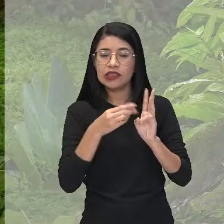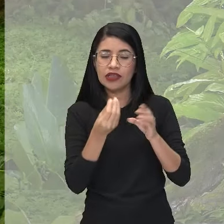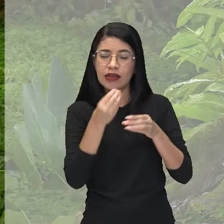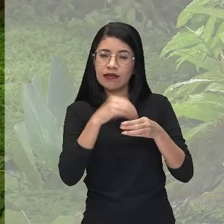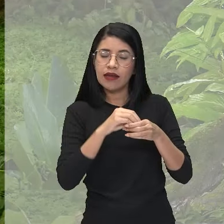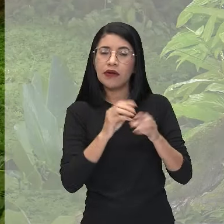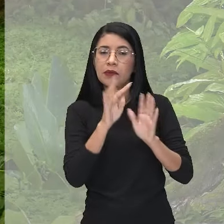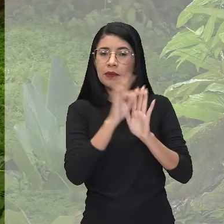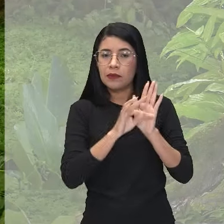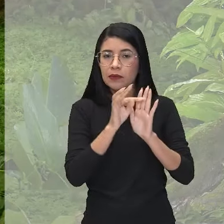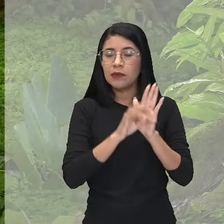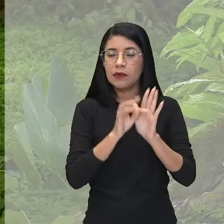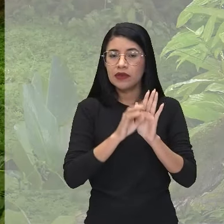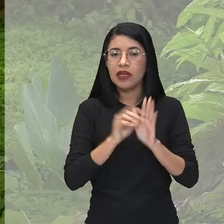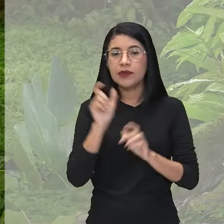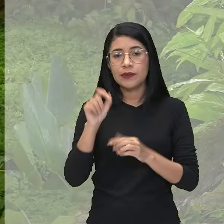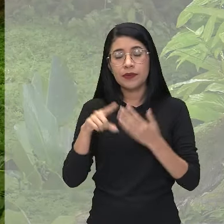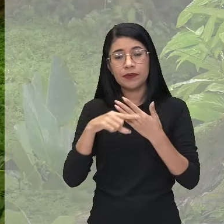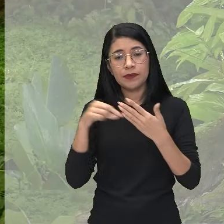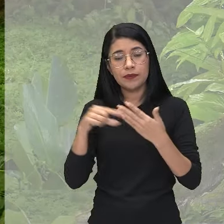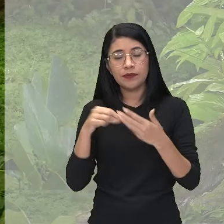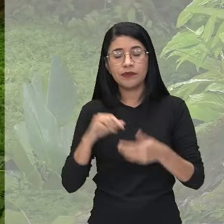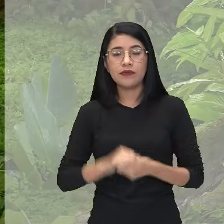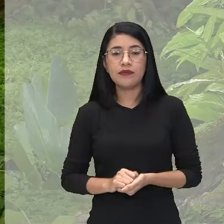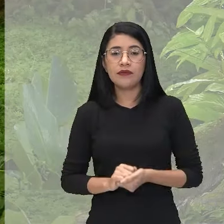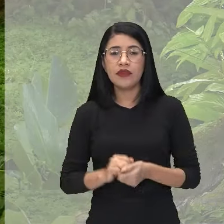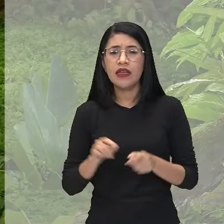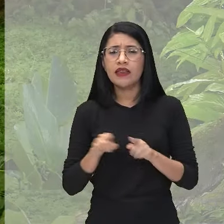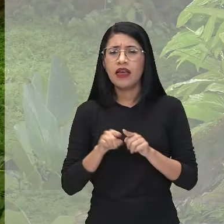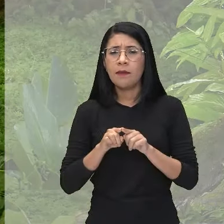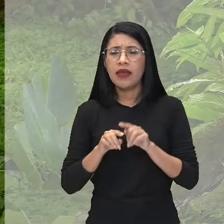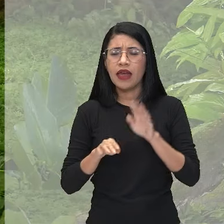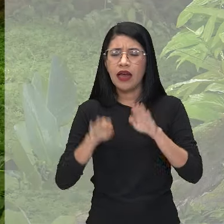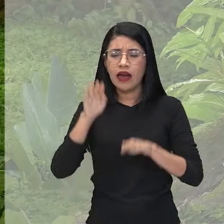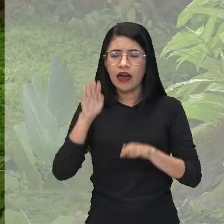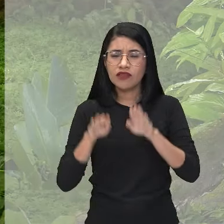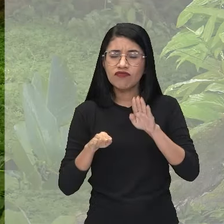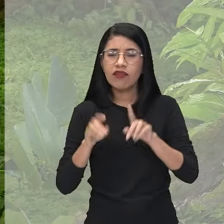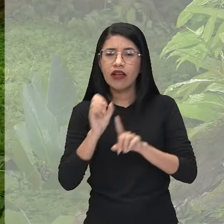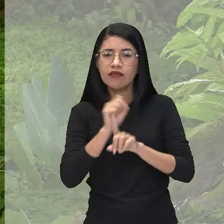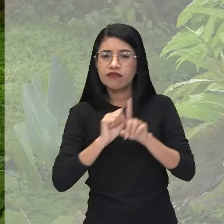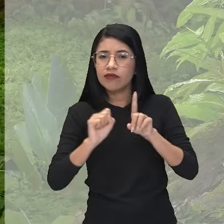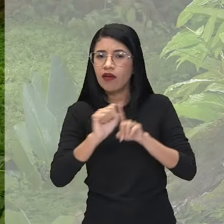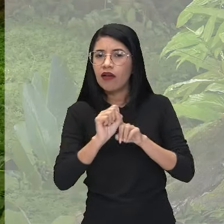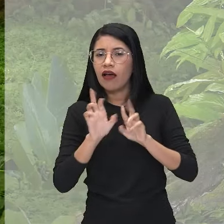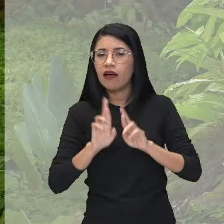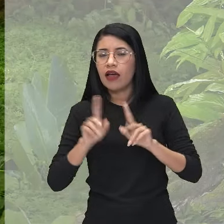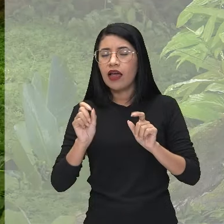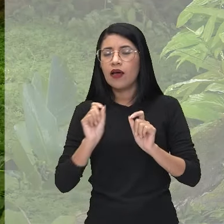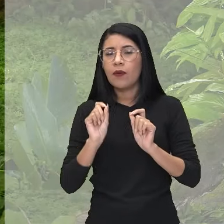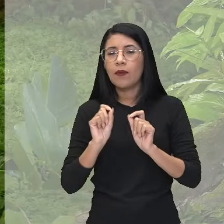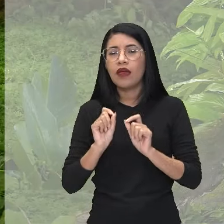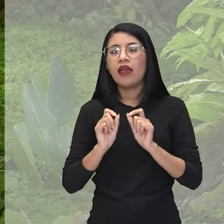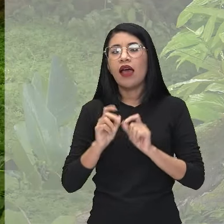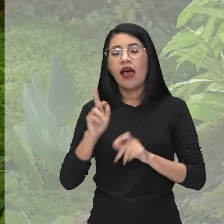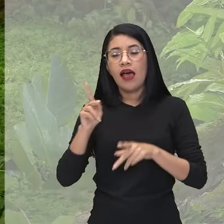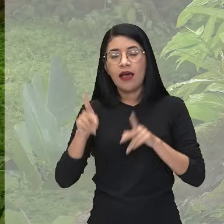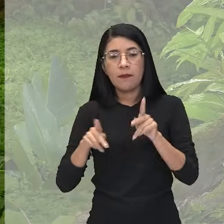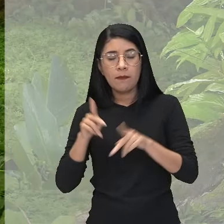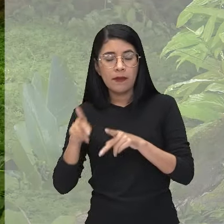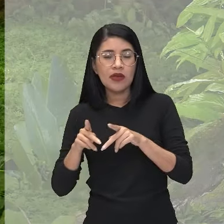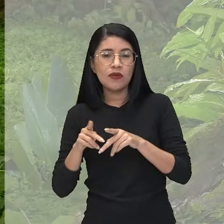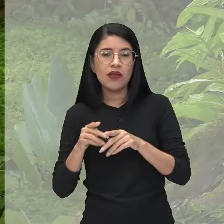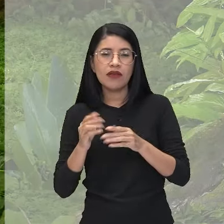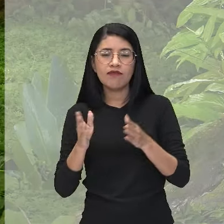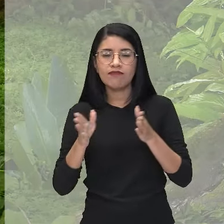do Márcio Souza, tá? E também os abismos sociais ali, né? A diferença social entre os nascidos do embate entre